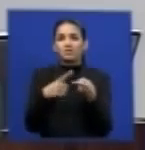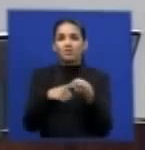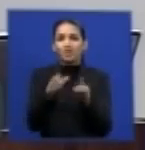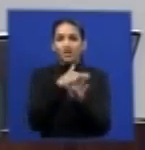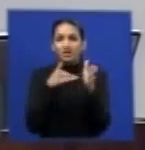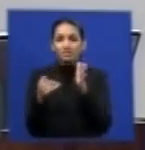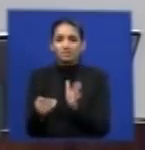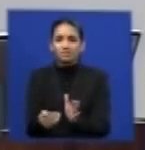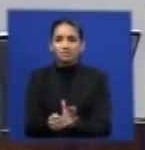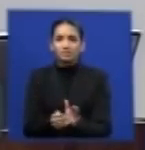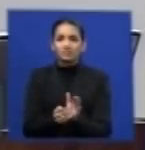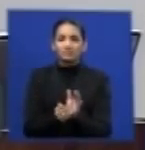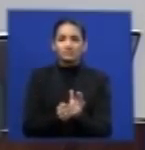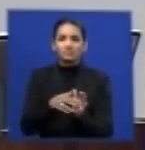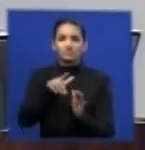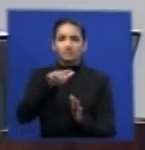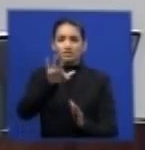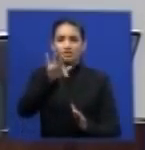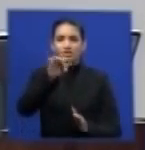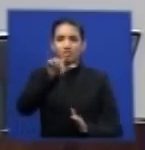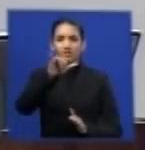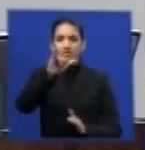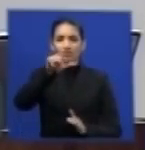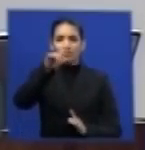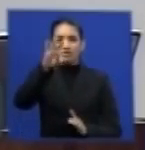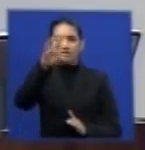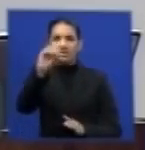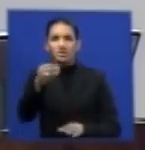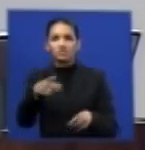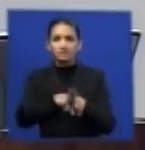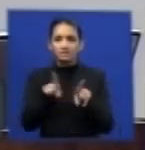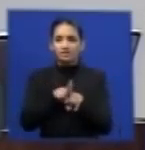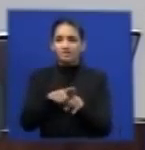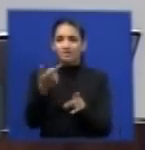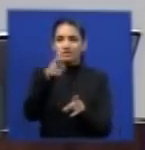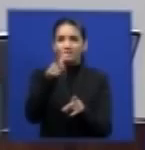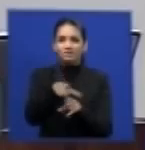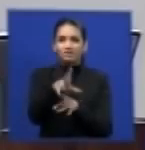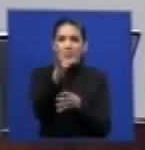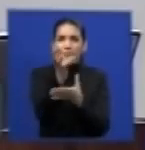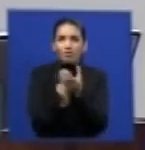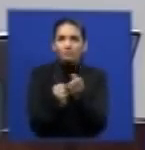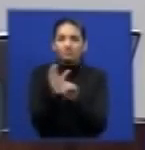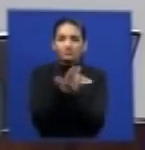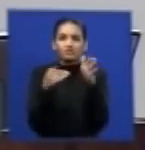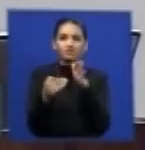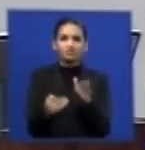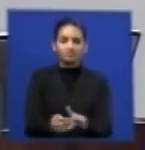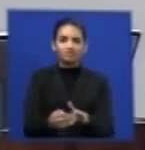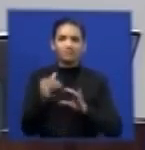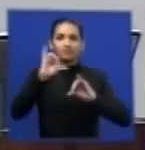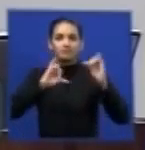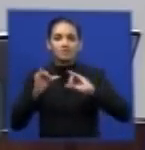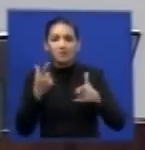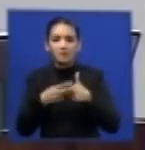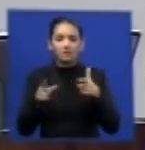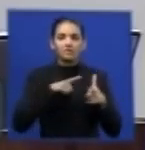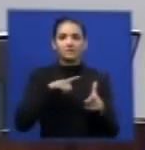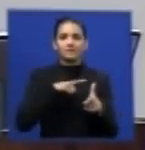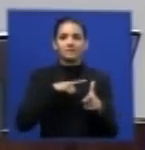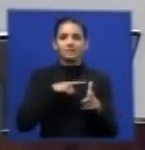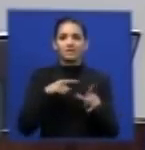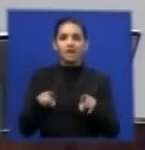completamente as emissões que produzem finalmente a posição firmada